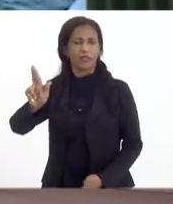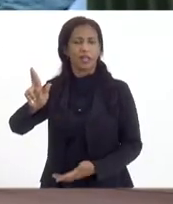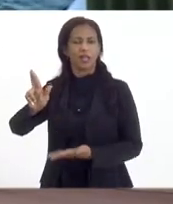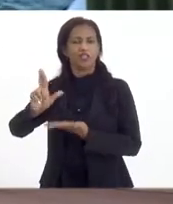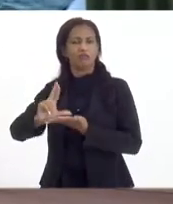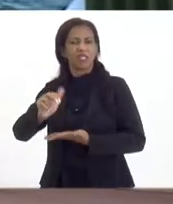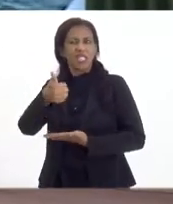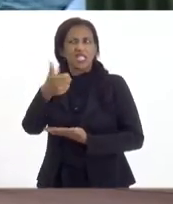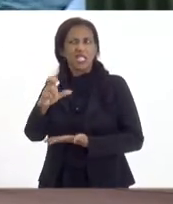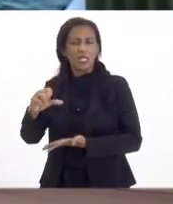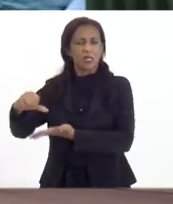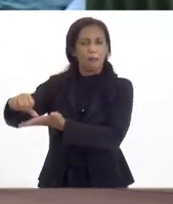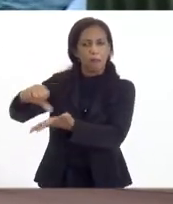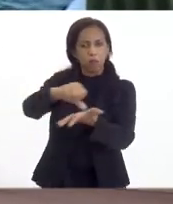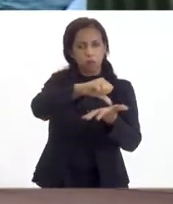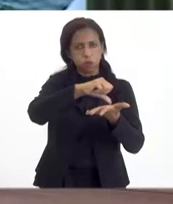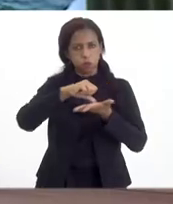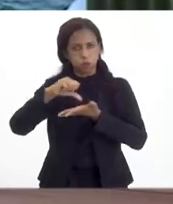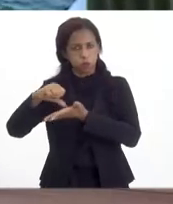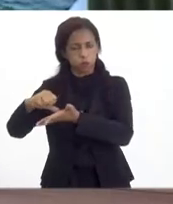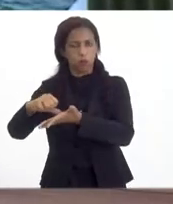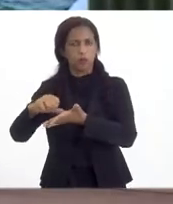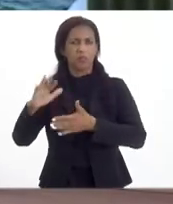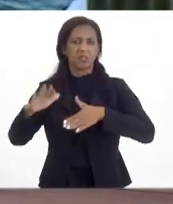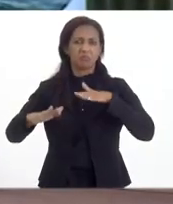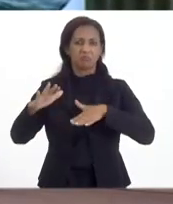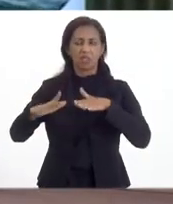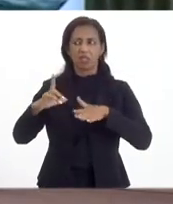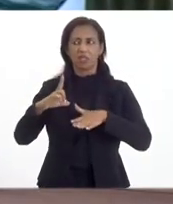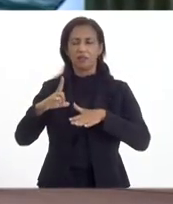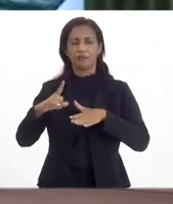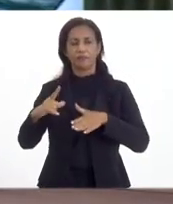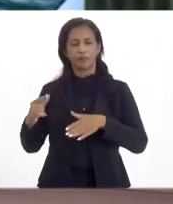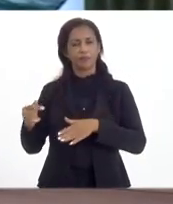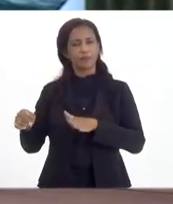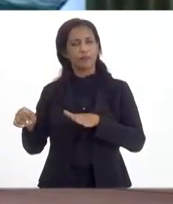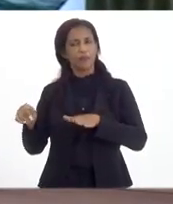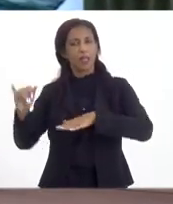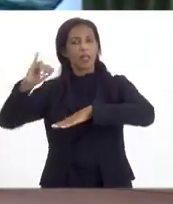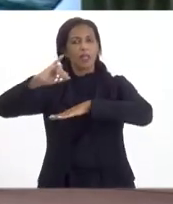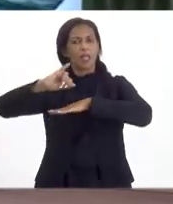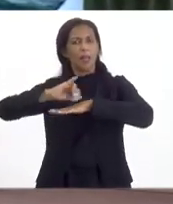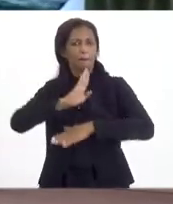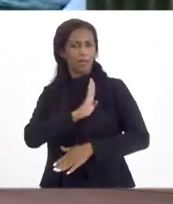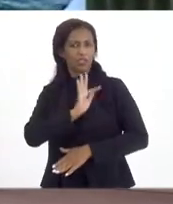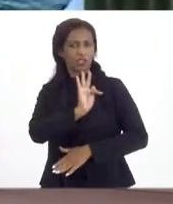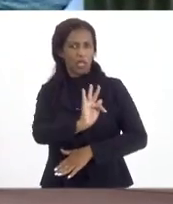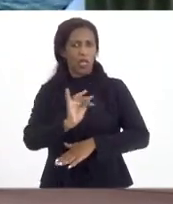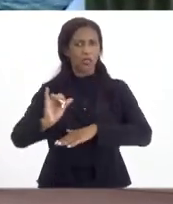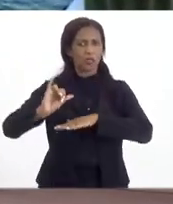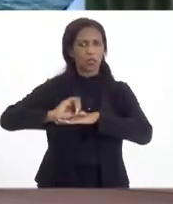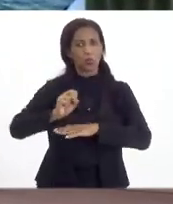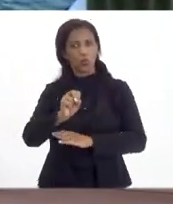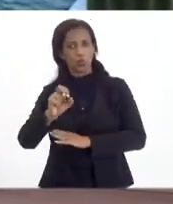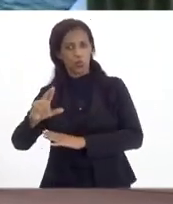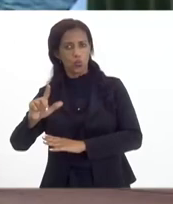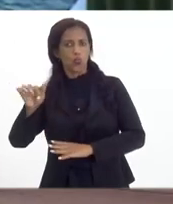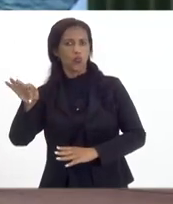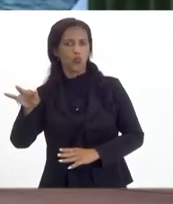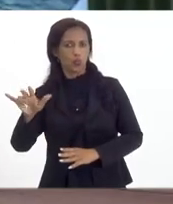estado do Rio de Janeiro, em sua grande maioria distribuídos na região metropolitana, Baixada Fluminense e Sul Fluminense.